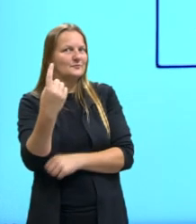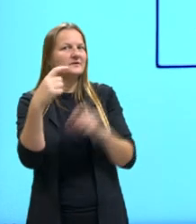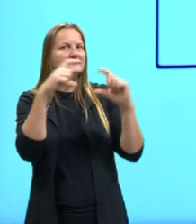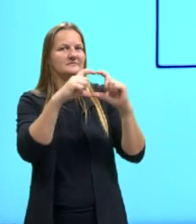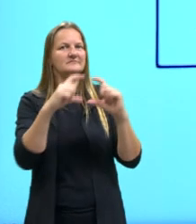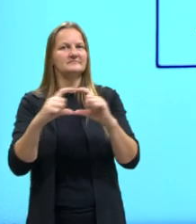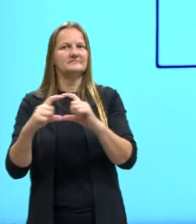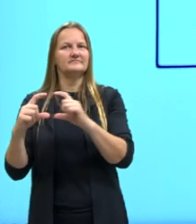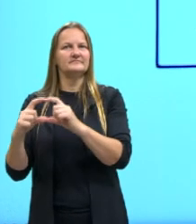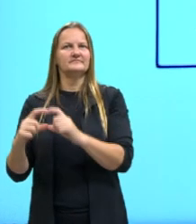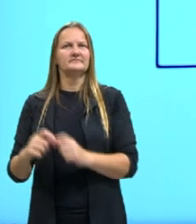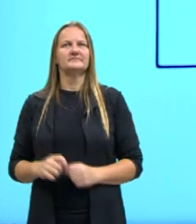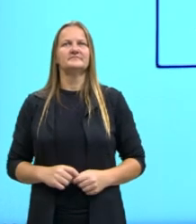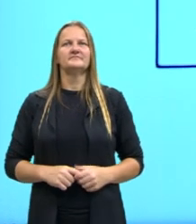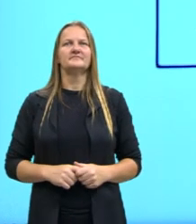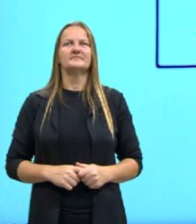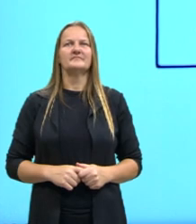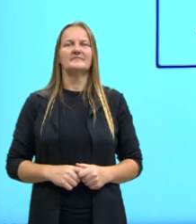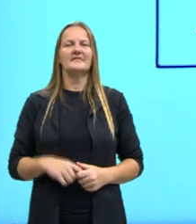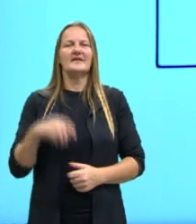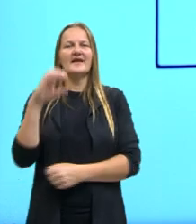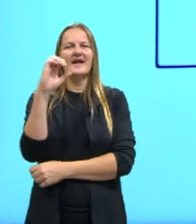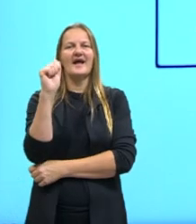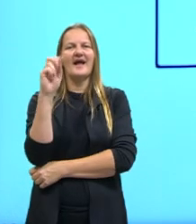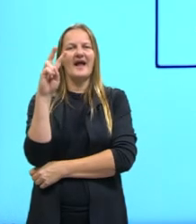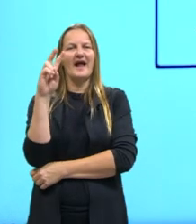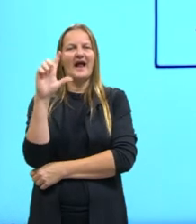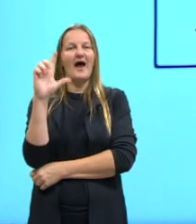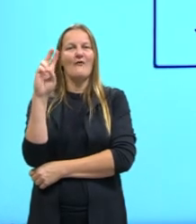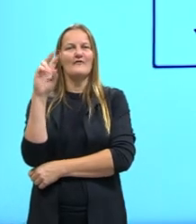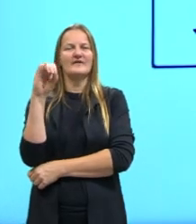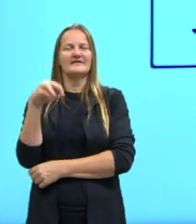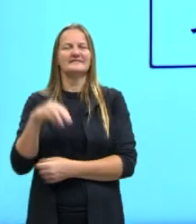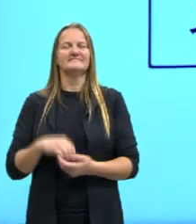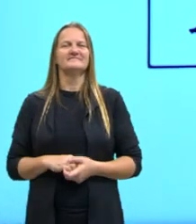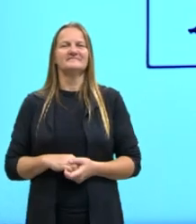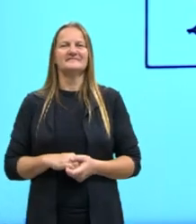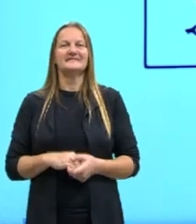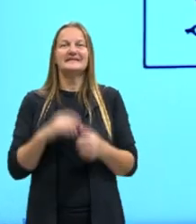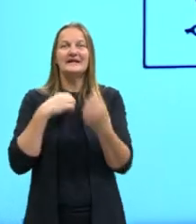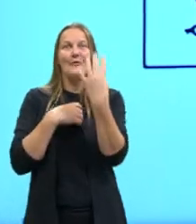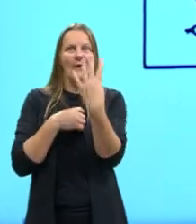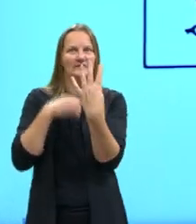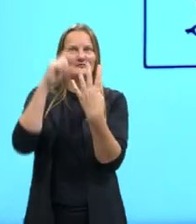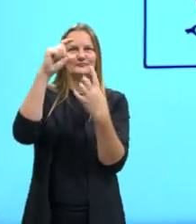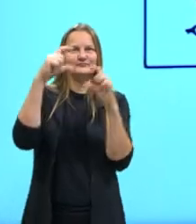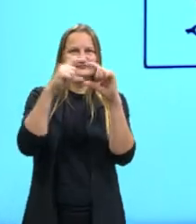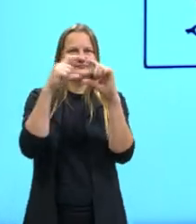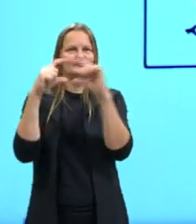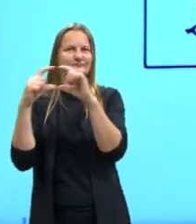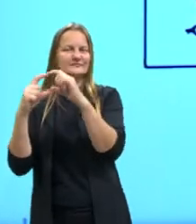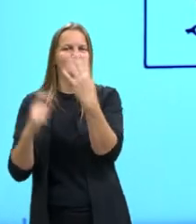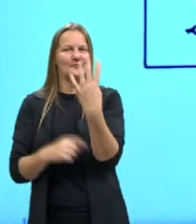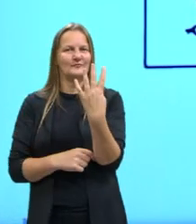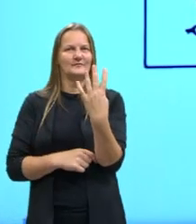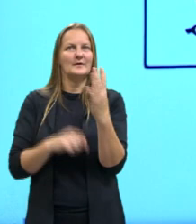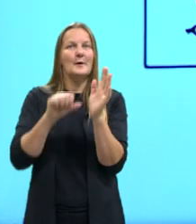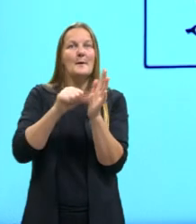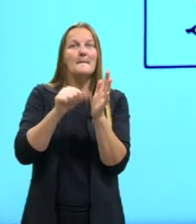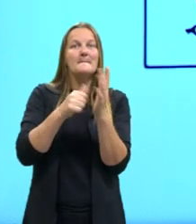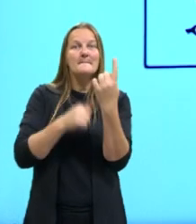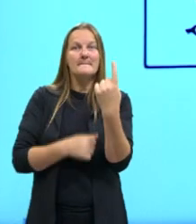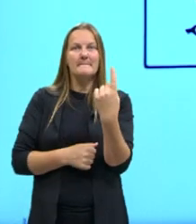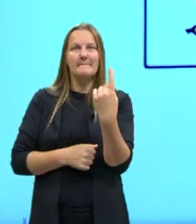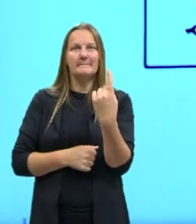vocês que é uma tirinha do Calvin que eu também adoro temos quatro quadrinhos aqui no primeiro ele